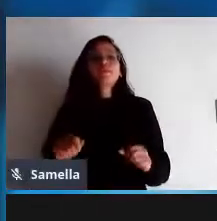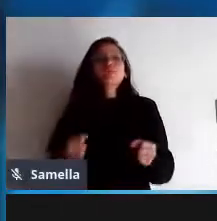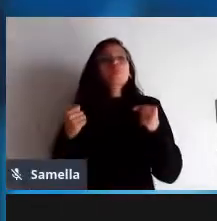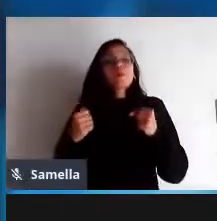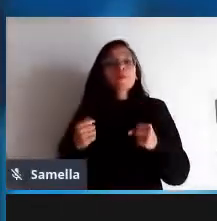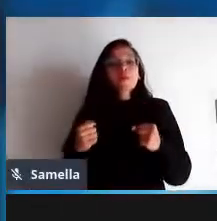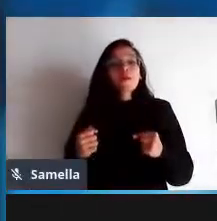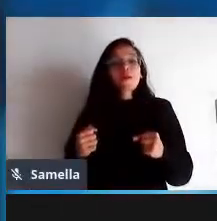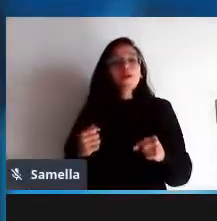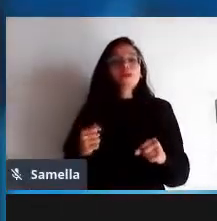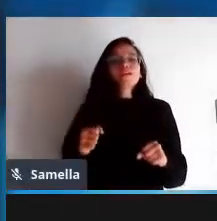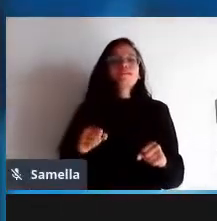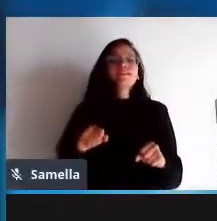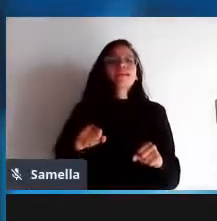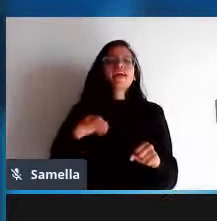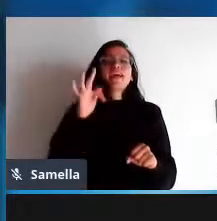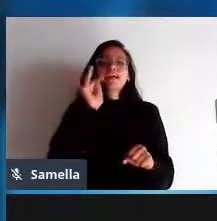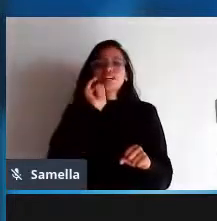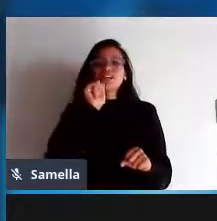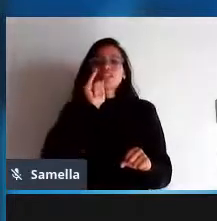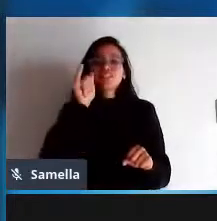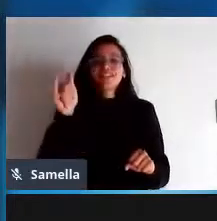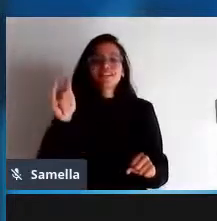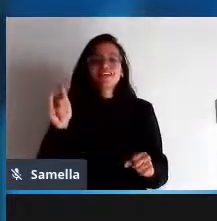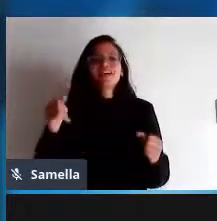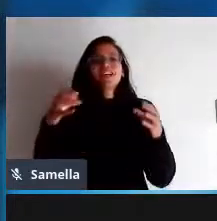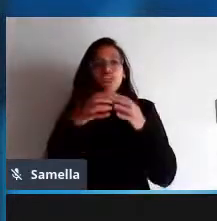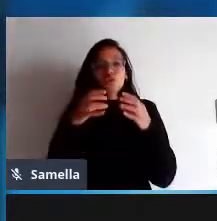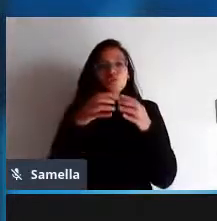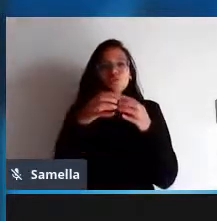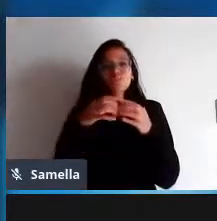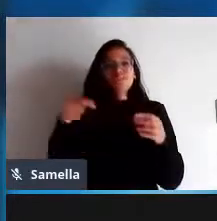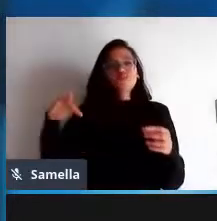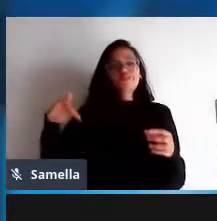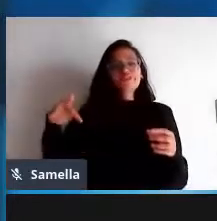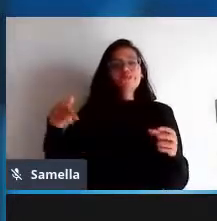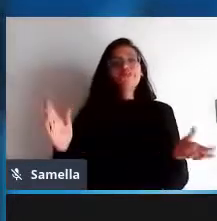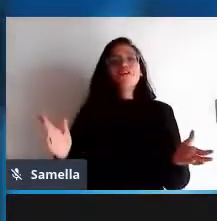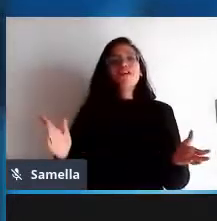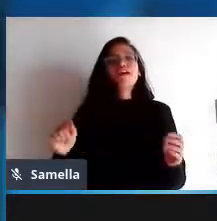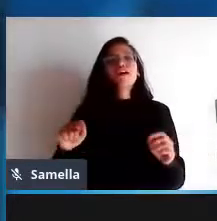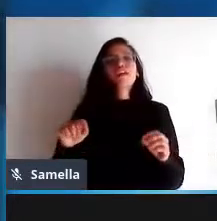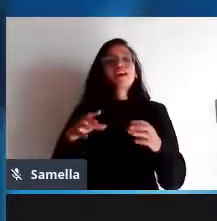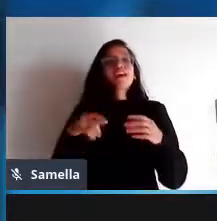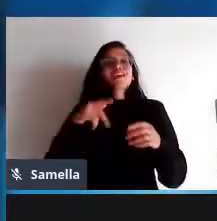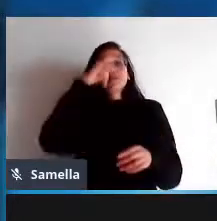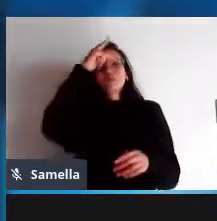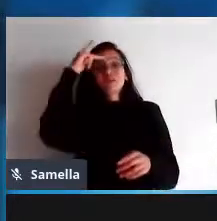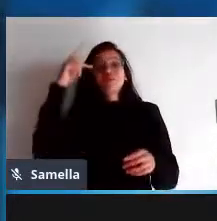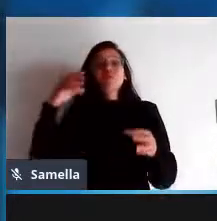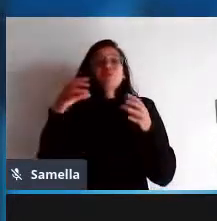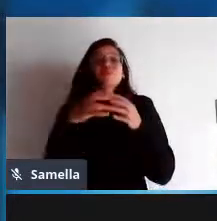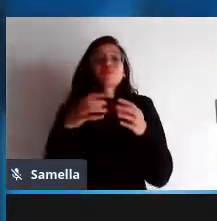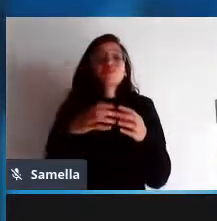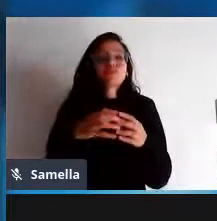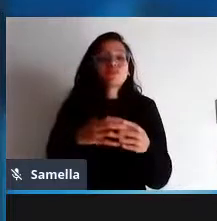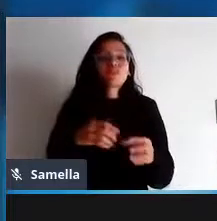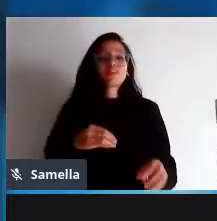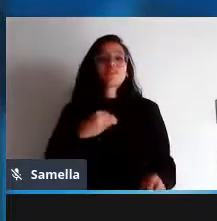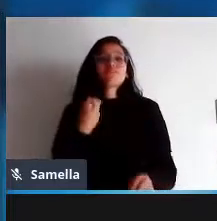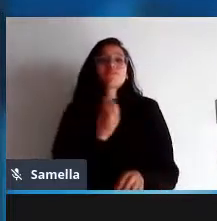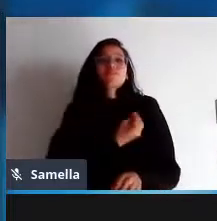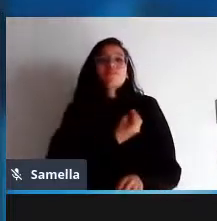definida aqui dentro do nosso contexto por um conjunto de ideias comportamentos e